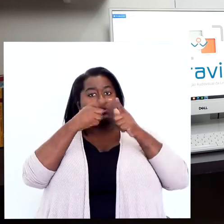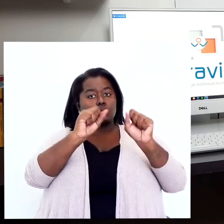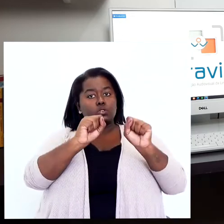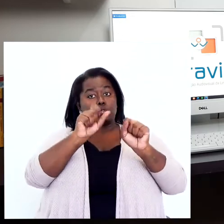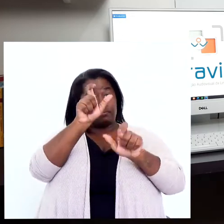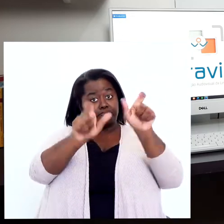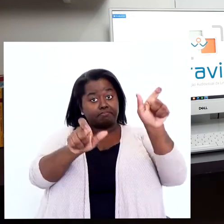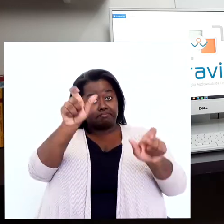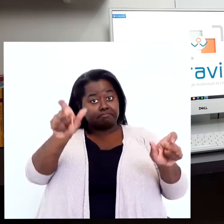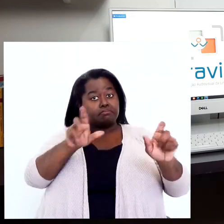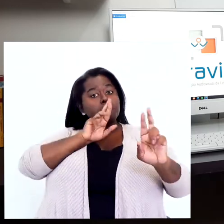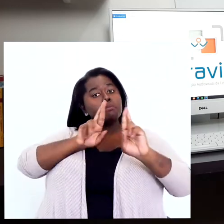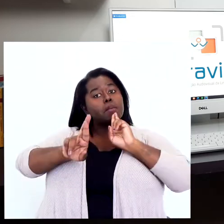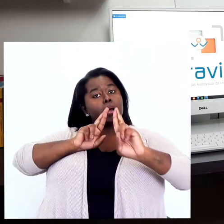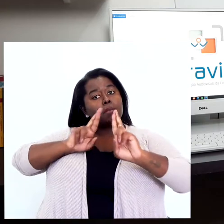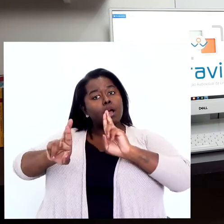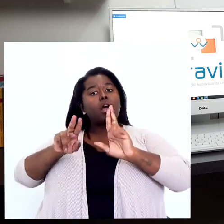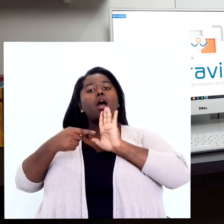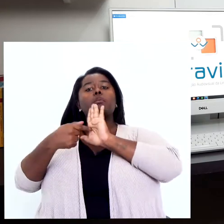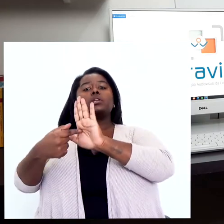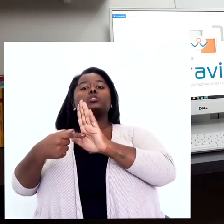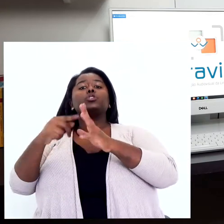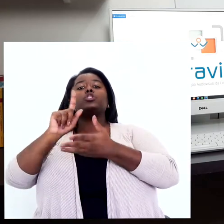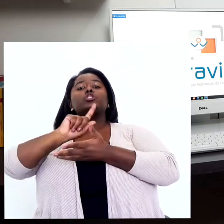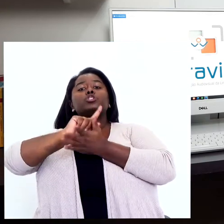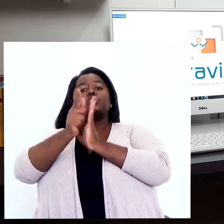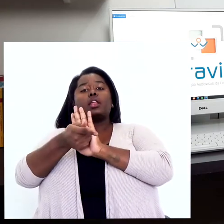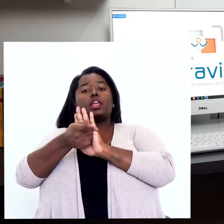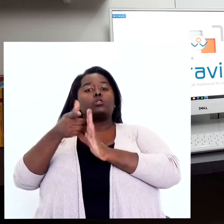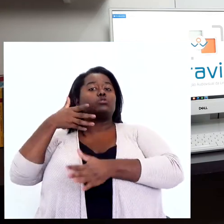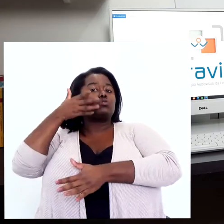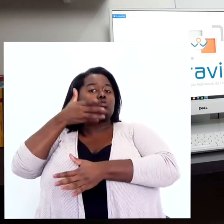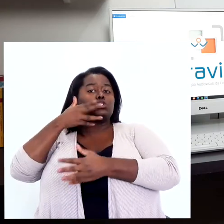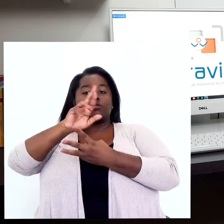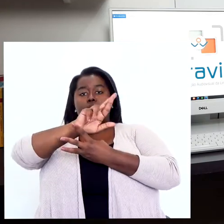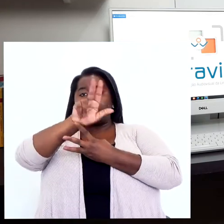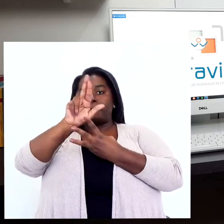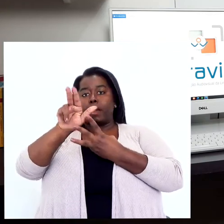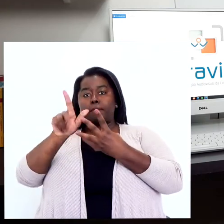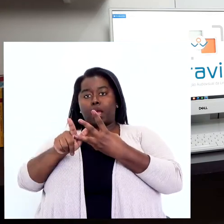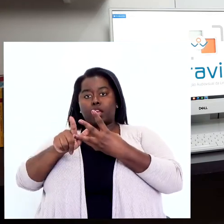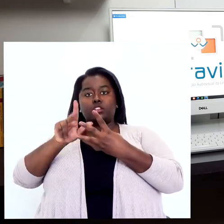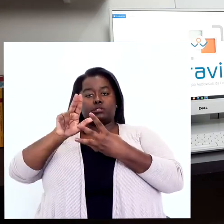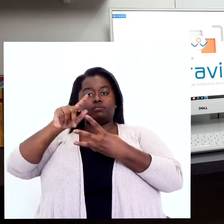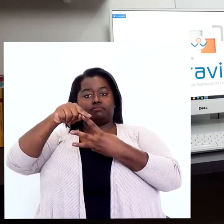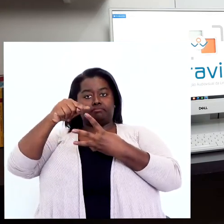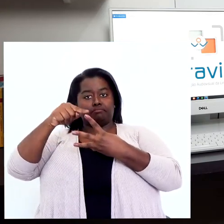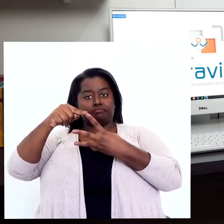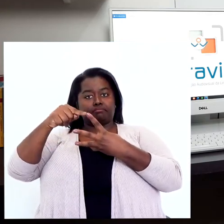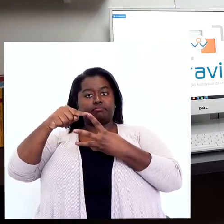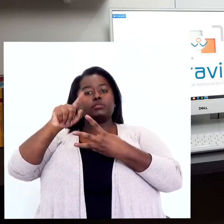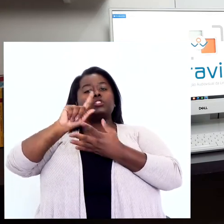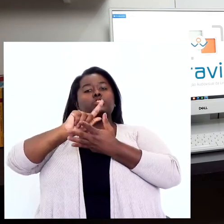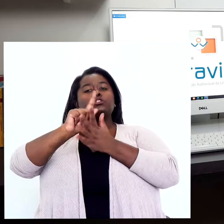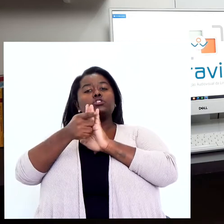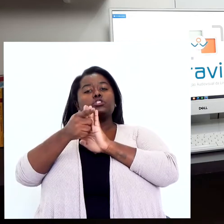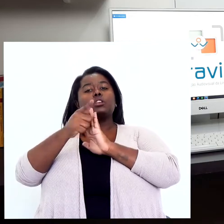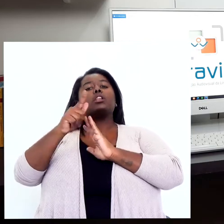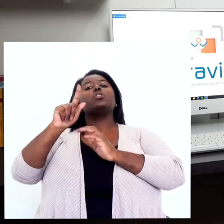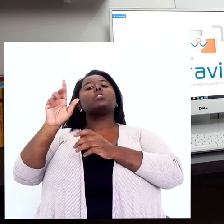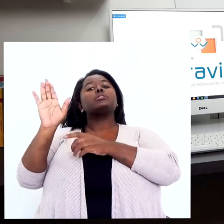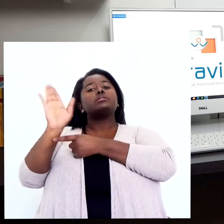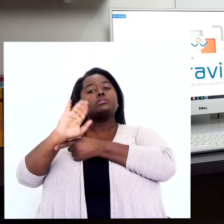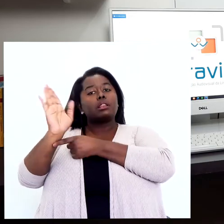sociolinguístico do respondente, apresentou três gêneros discursivos audiovisuais diferentes. Então, o primeiro foi um